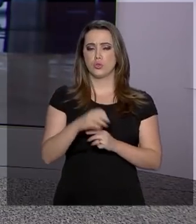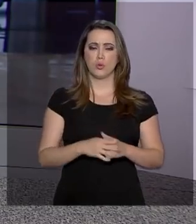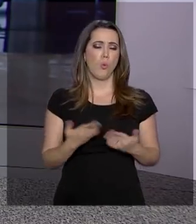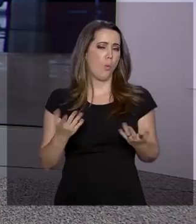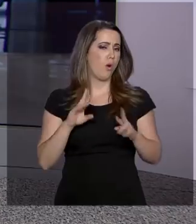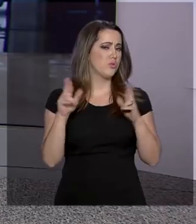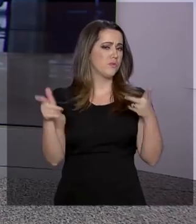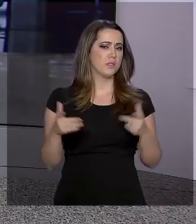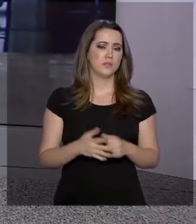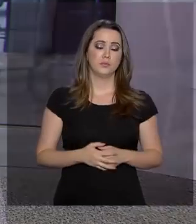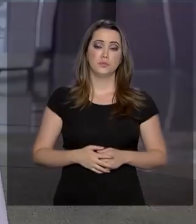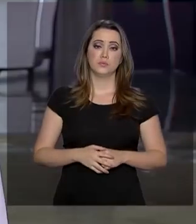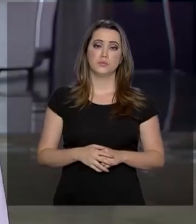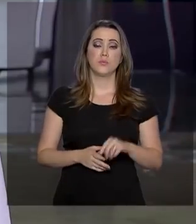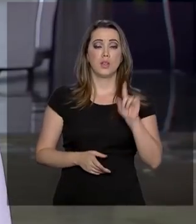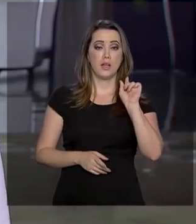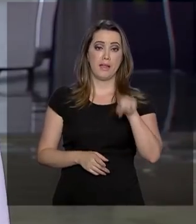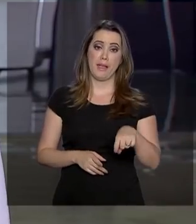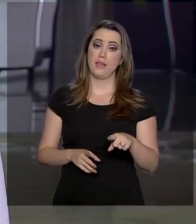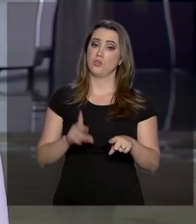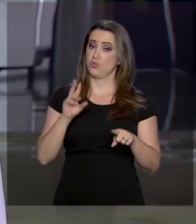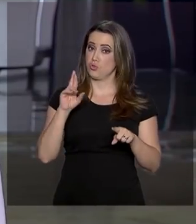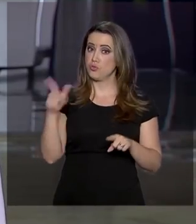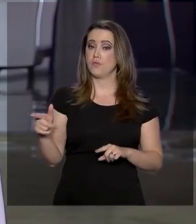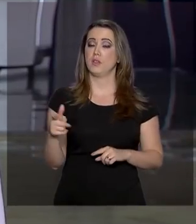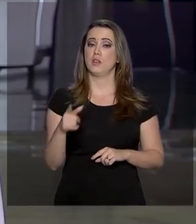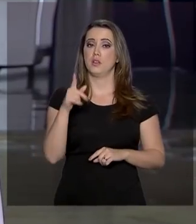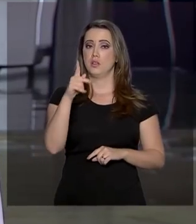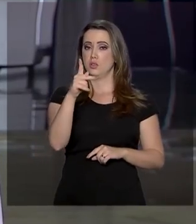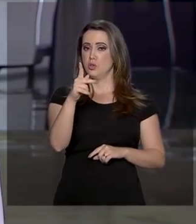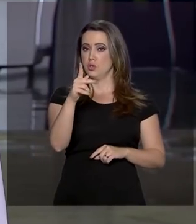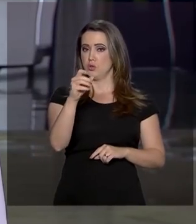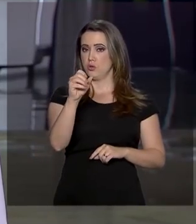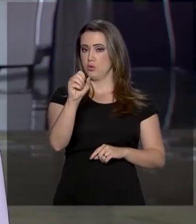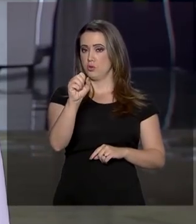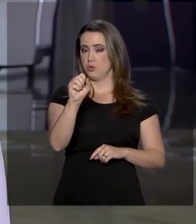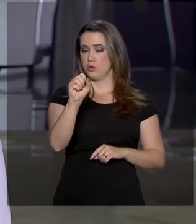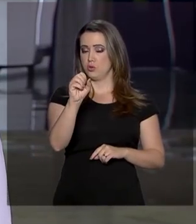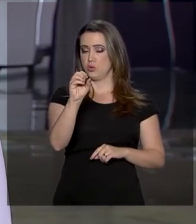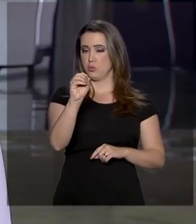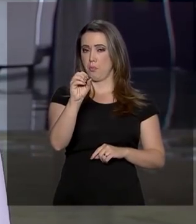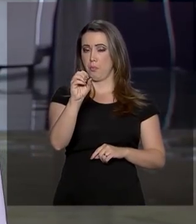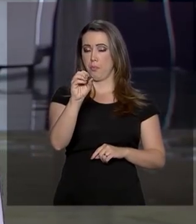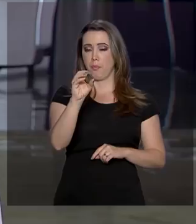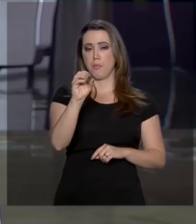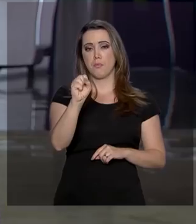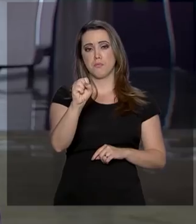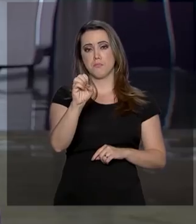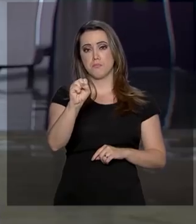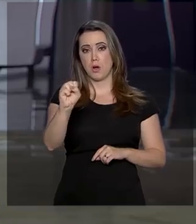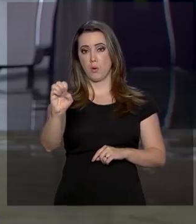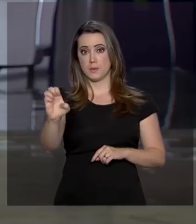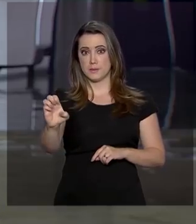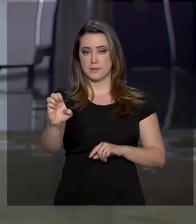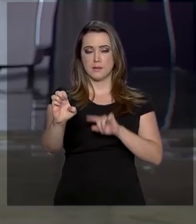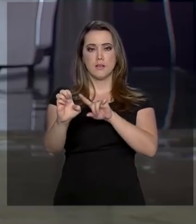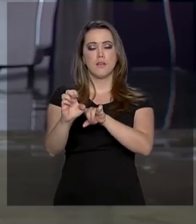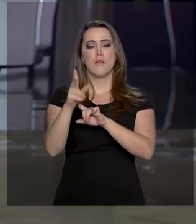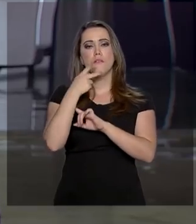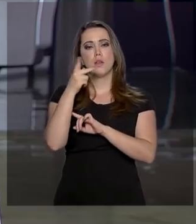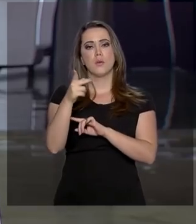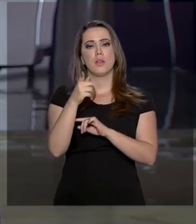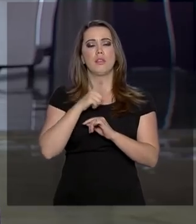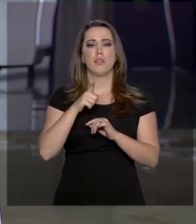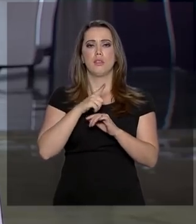é diferente, né? O direito à posse diz respeito a ter a arma em casa. Já o porte